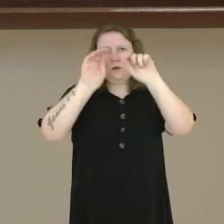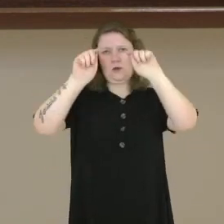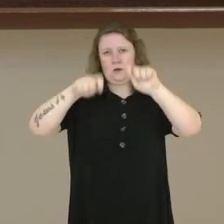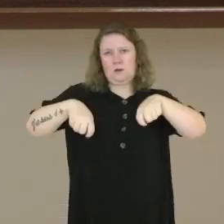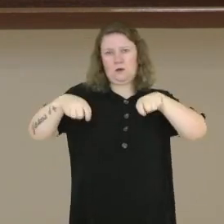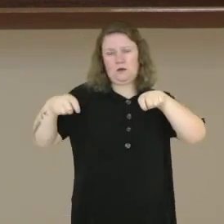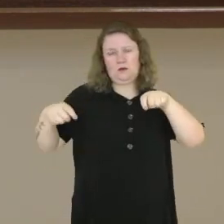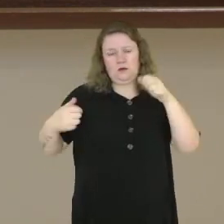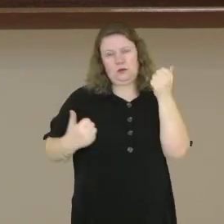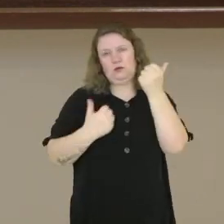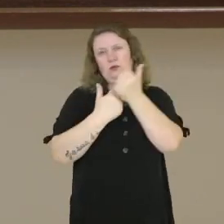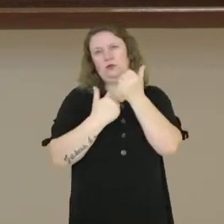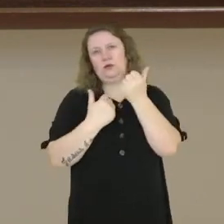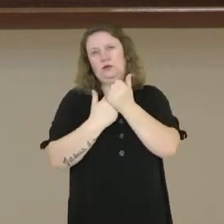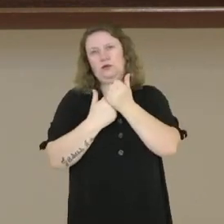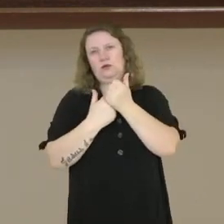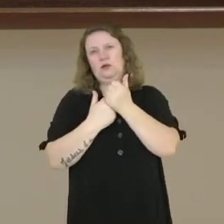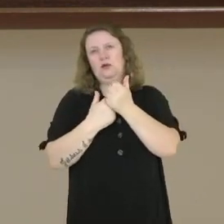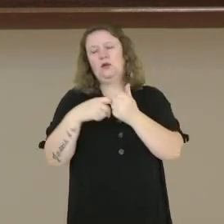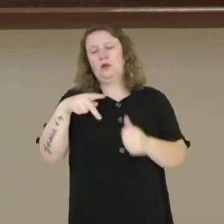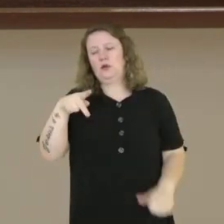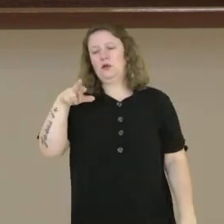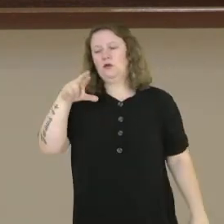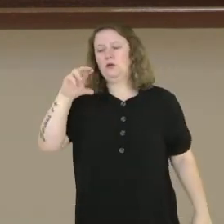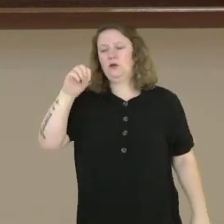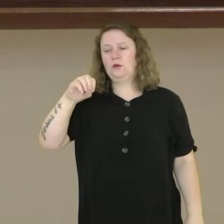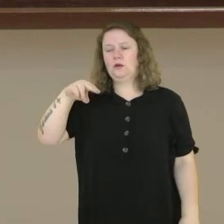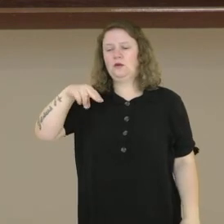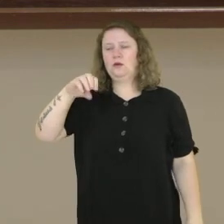substituída pelo pronome isso.